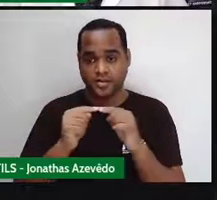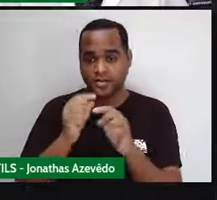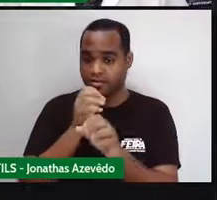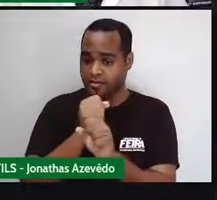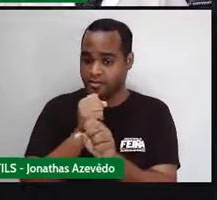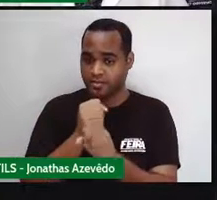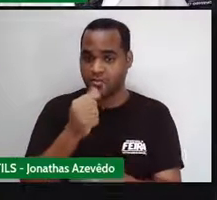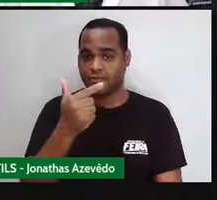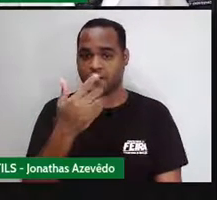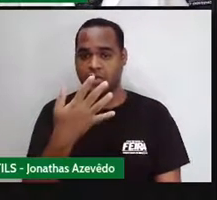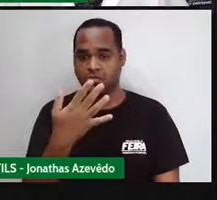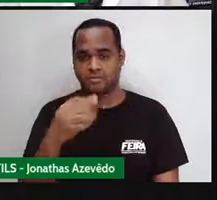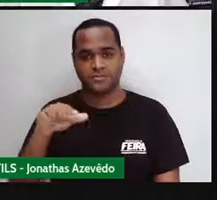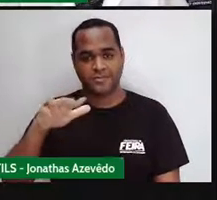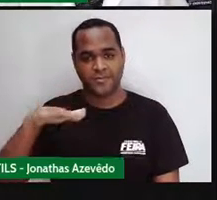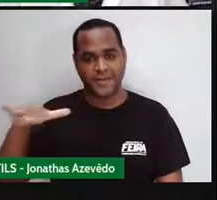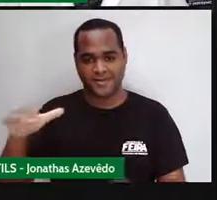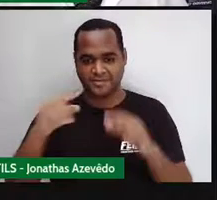losango deu 12.